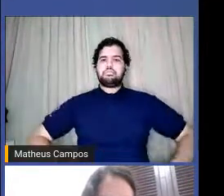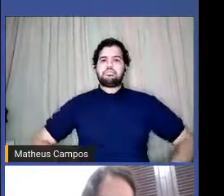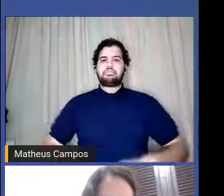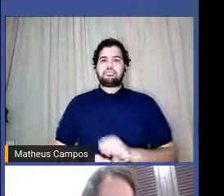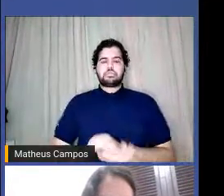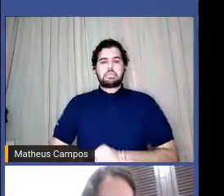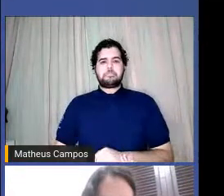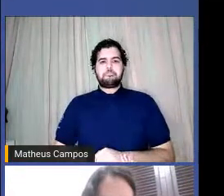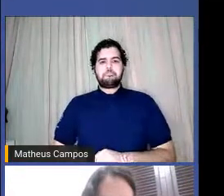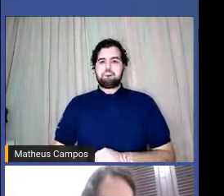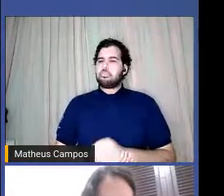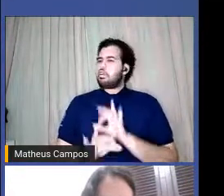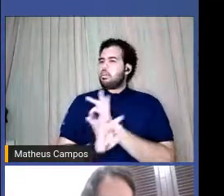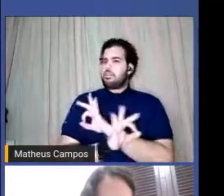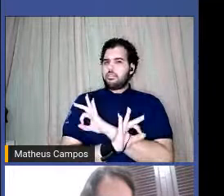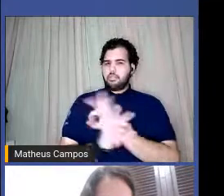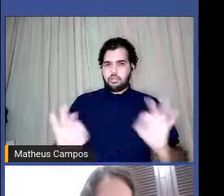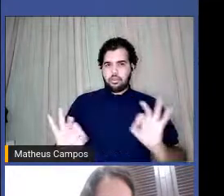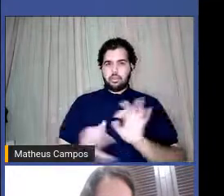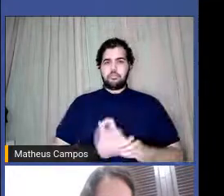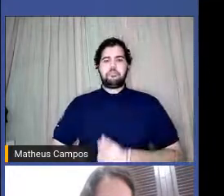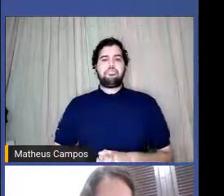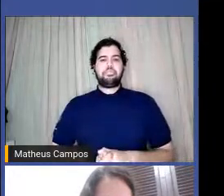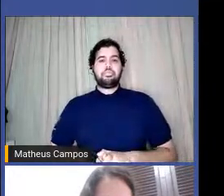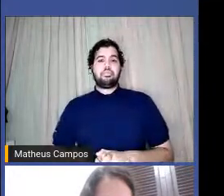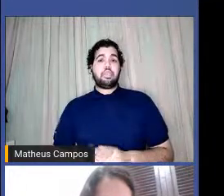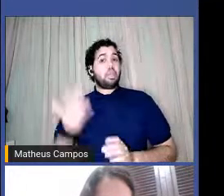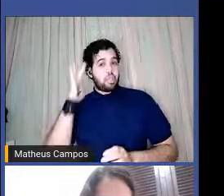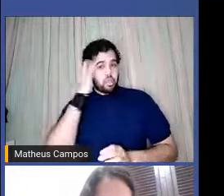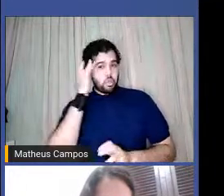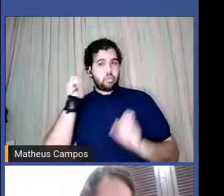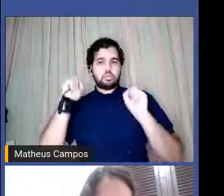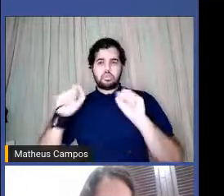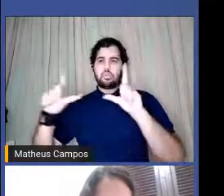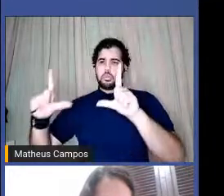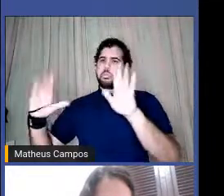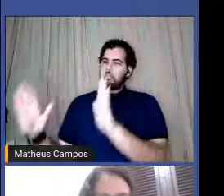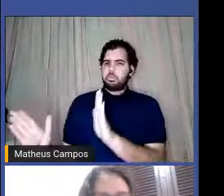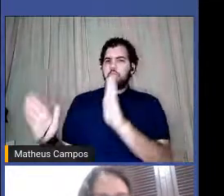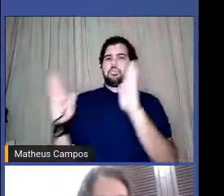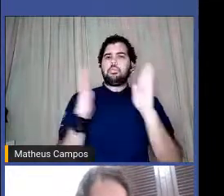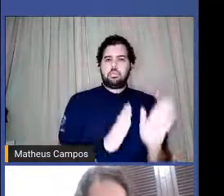Pois é, né? Eu acho que a gente pode passar pra frente, né?